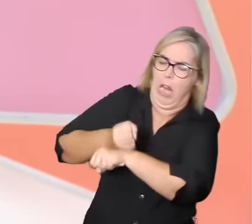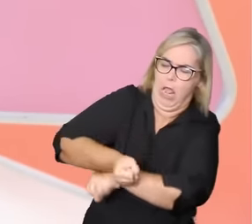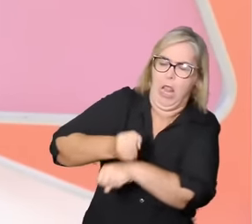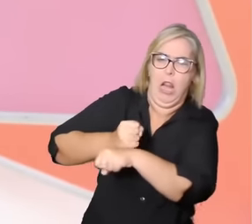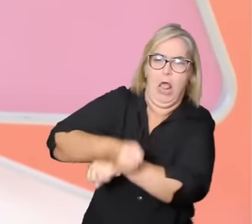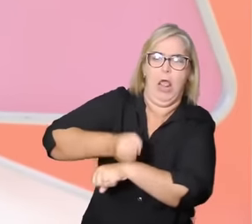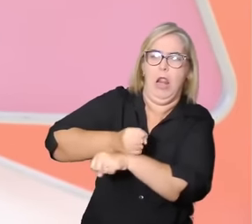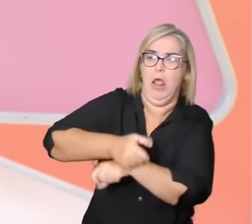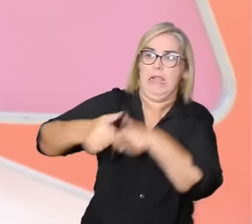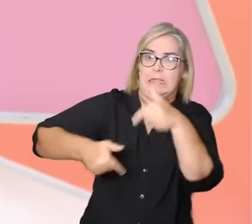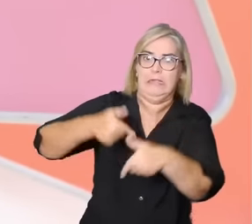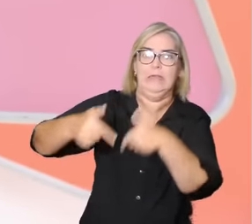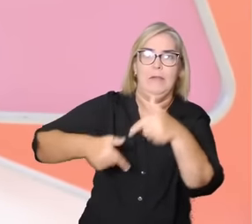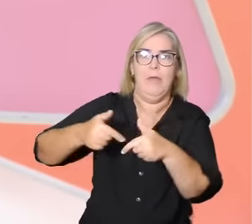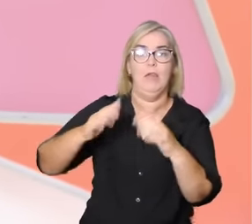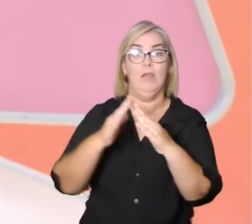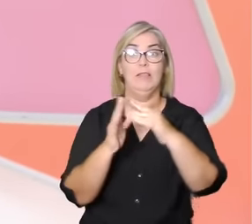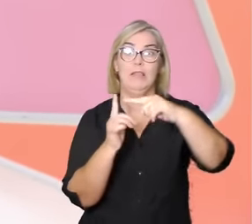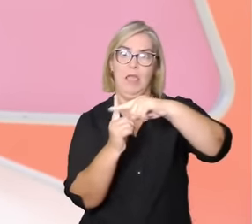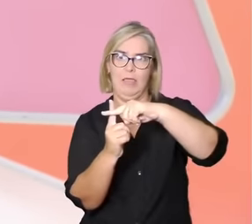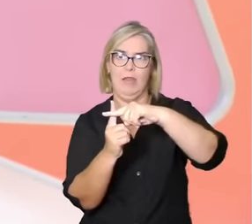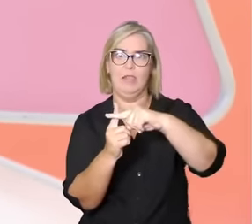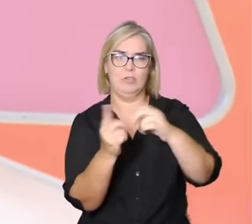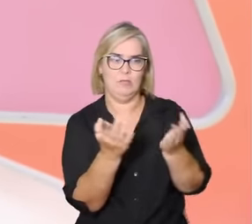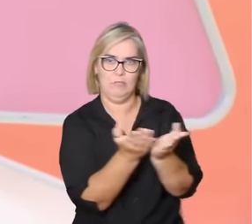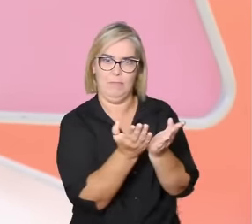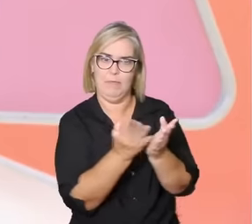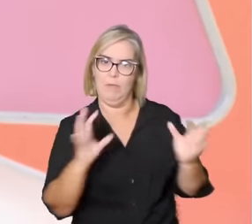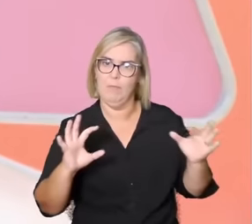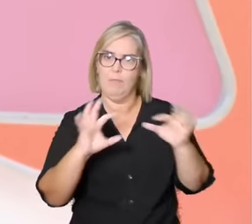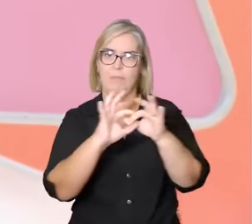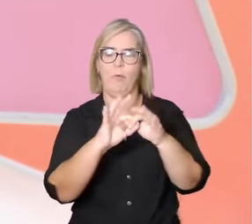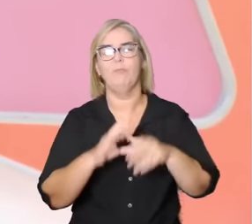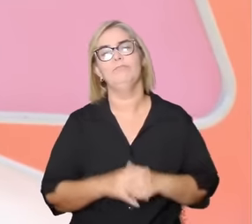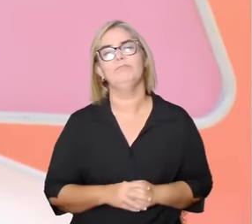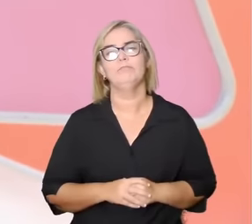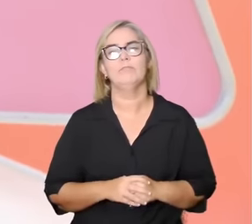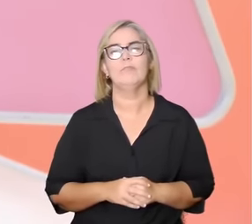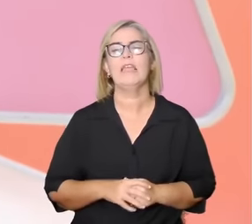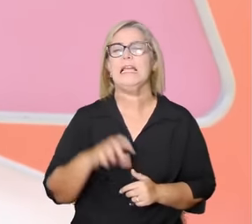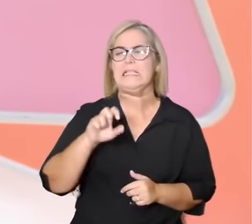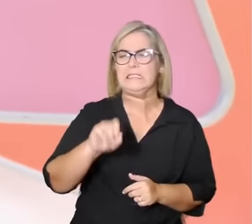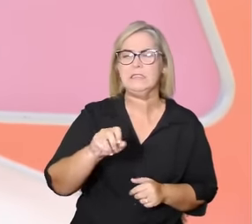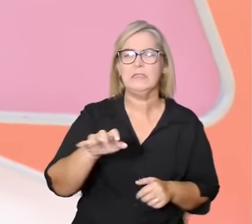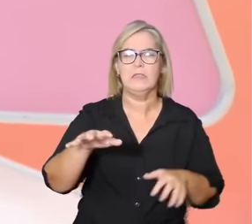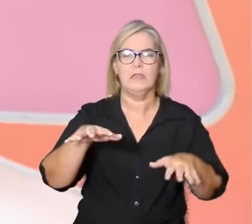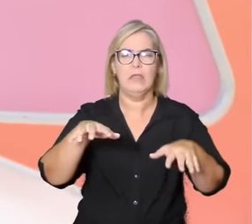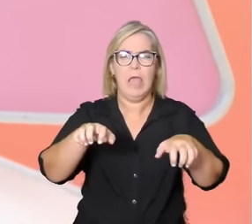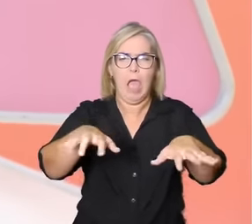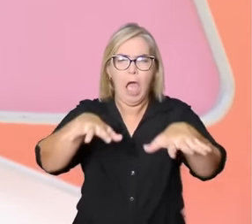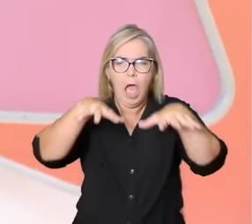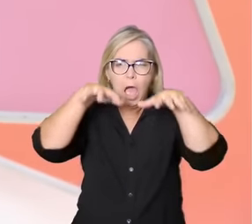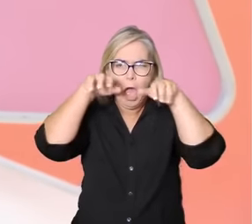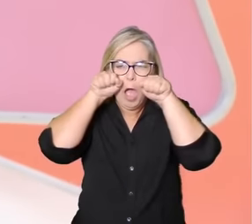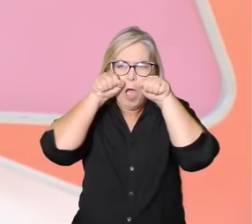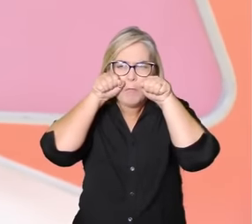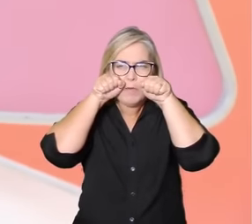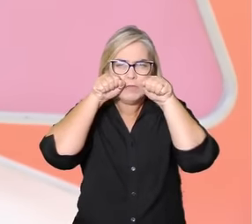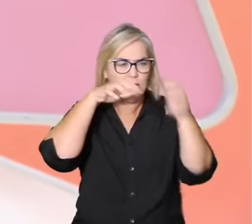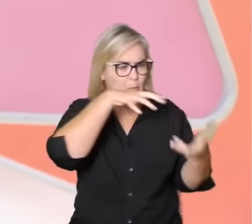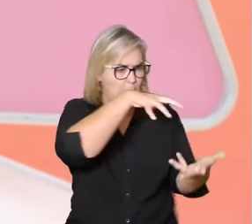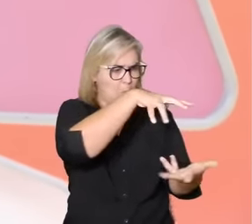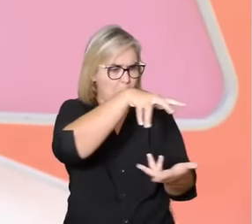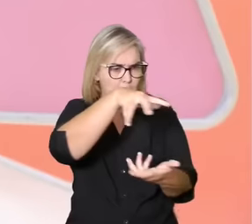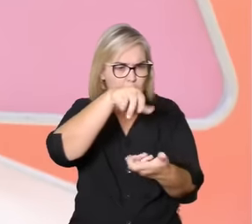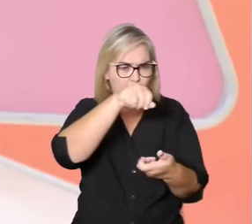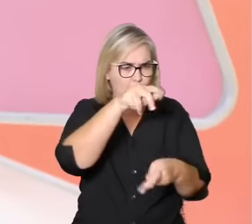partir das igrejas originárias da Bíblia. Ao amaldiçoar a terra e determinar uma relação fatigante entre o seu